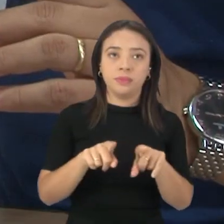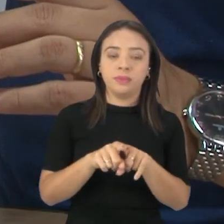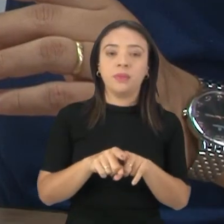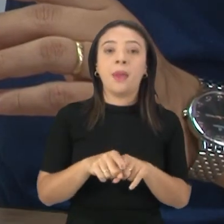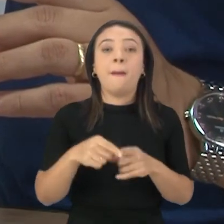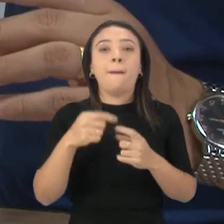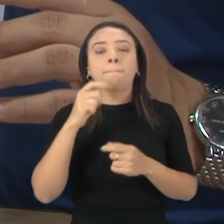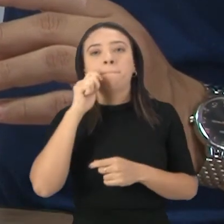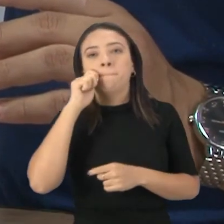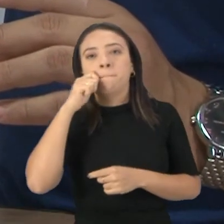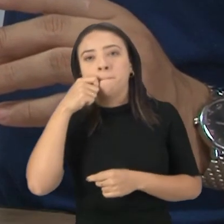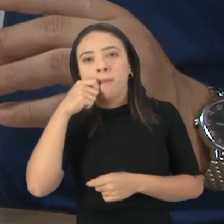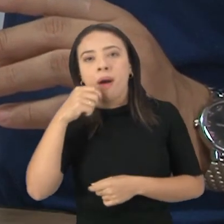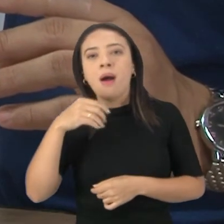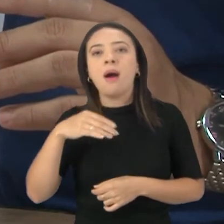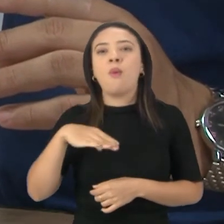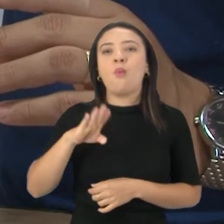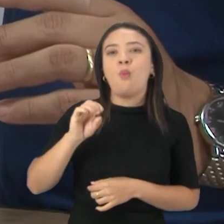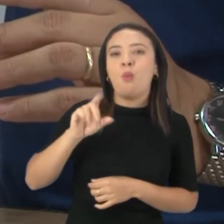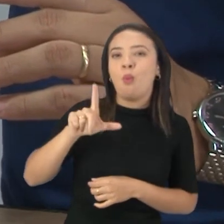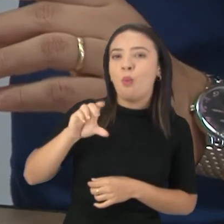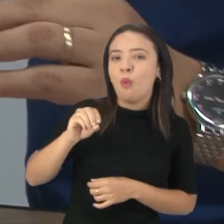pães, os bolos.